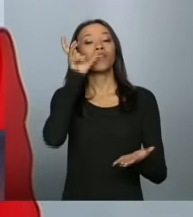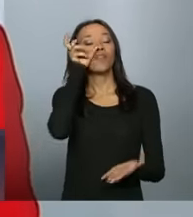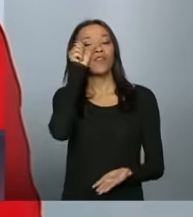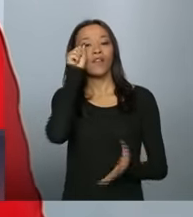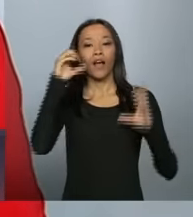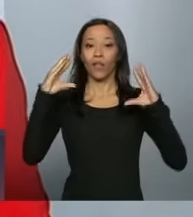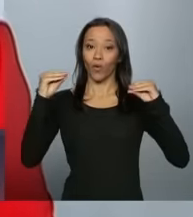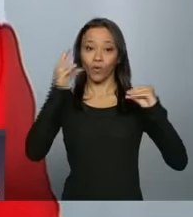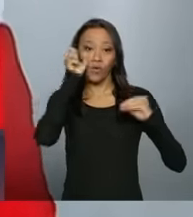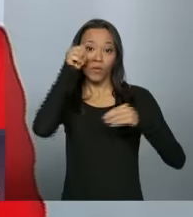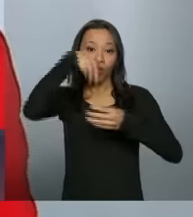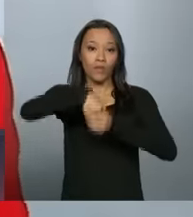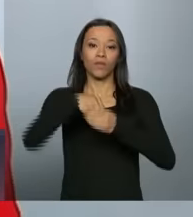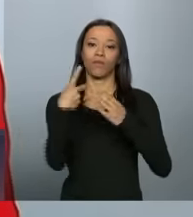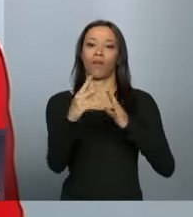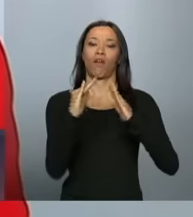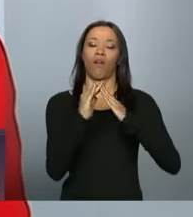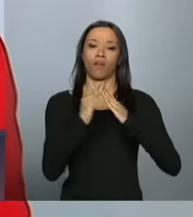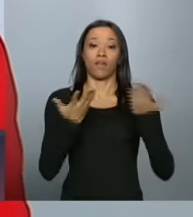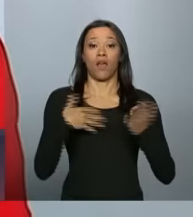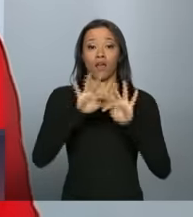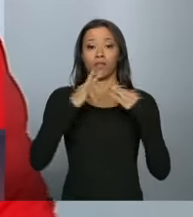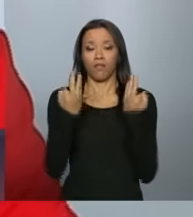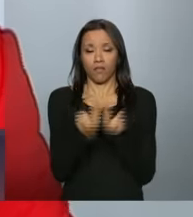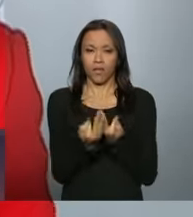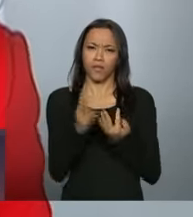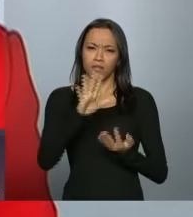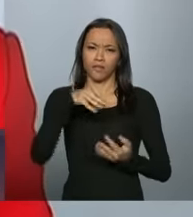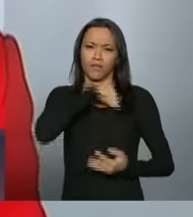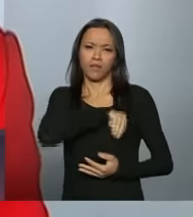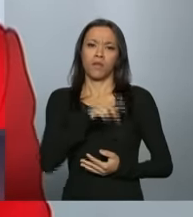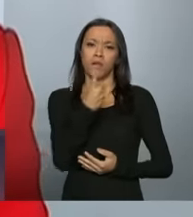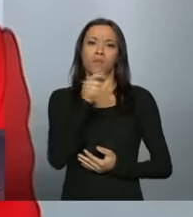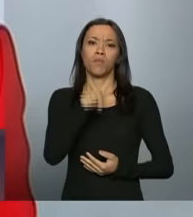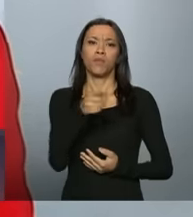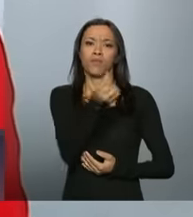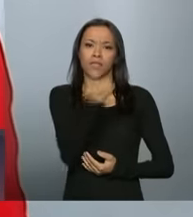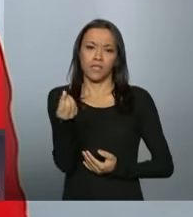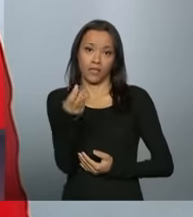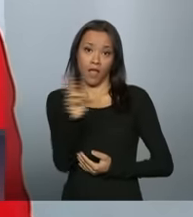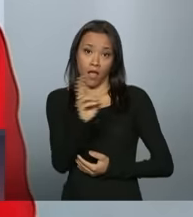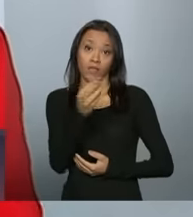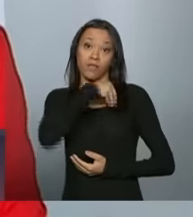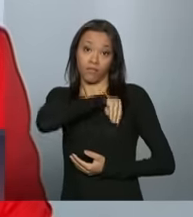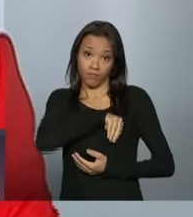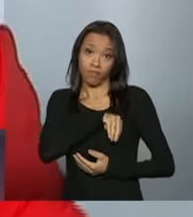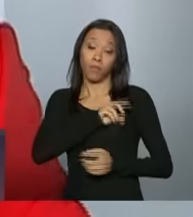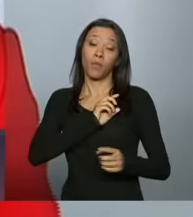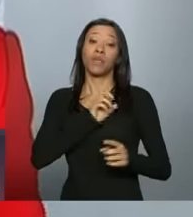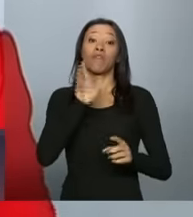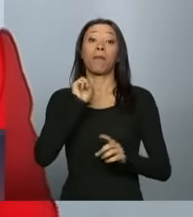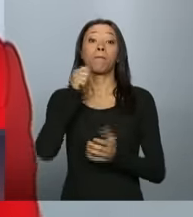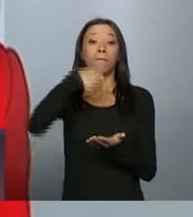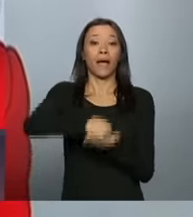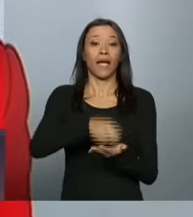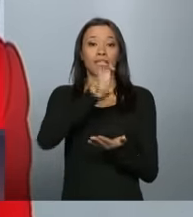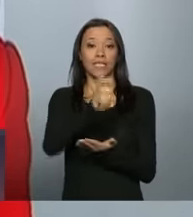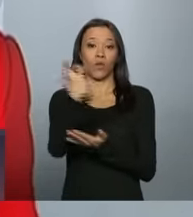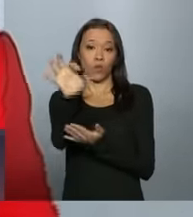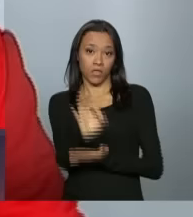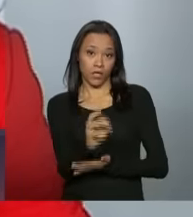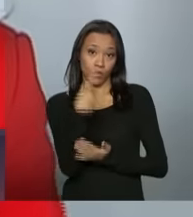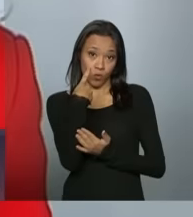casa. As famílias beneficiadas ganham em média R$ 1.600 por mês e vão pagar apenas 5% do seu